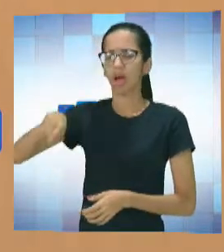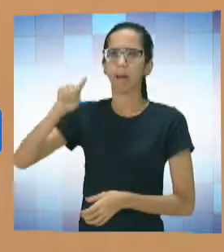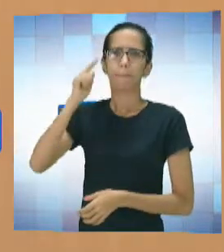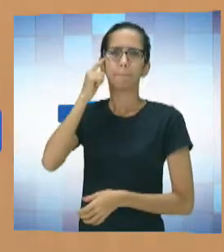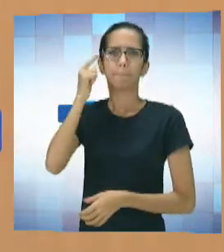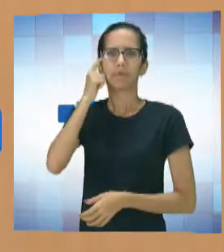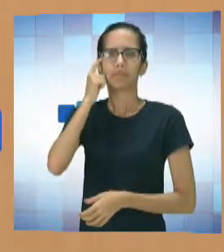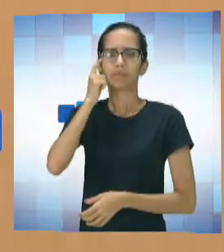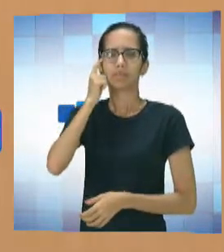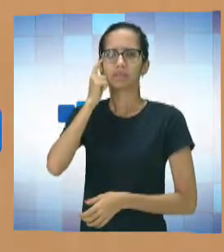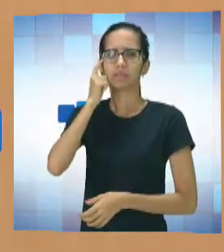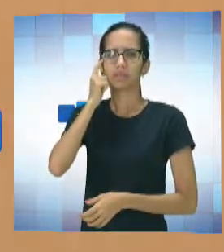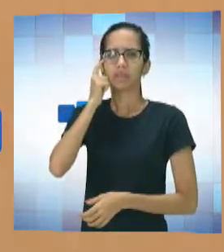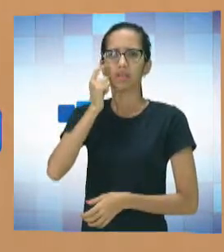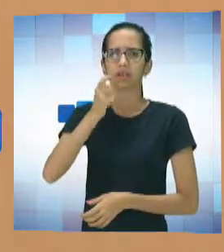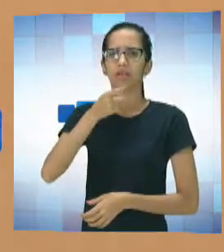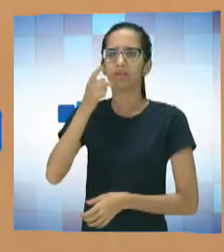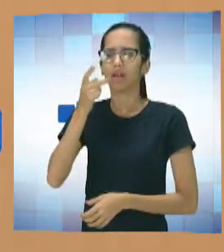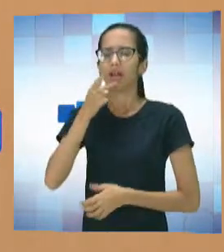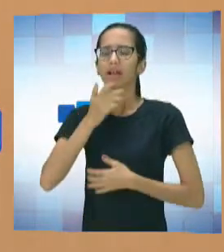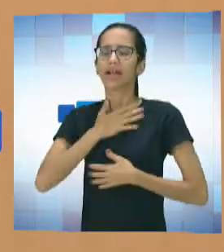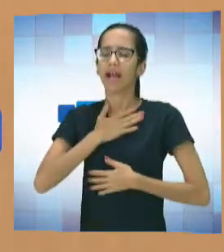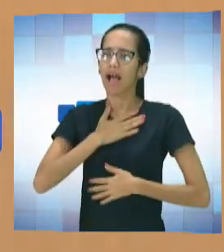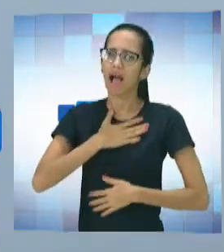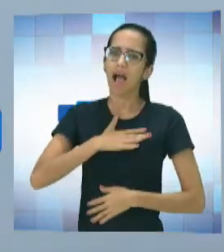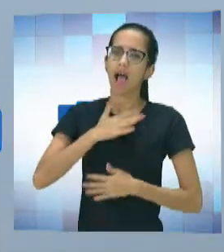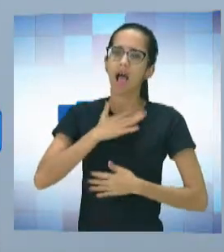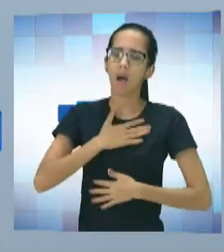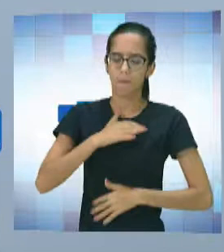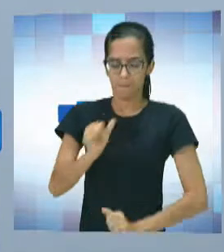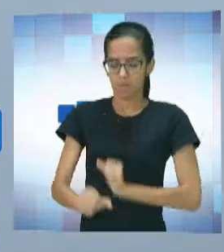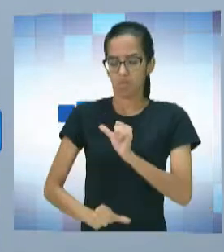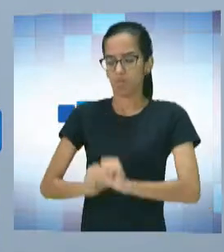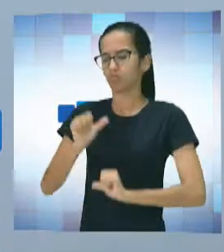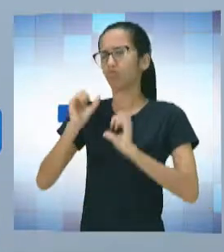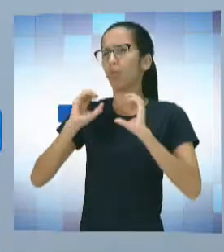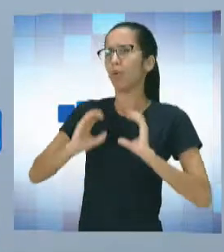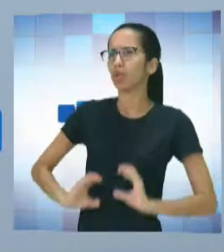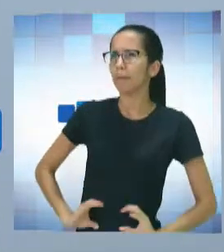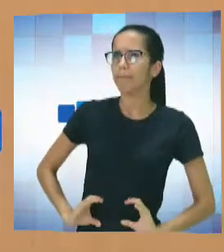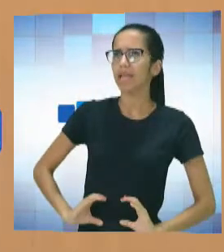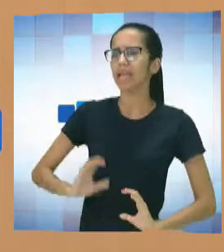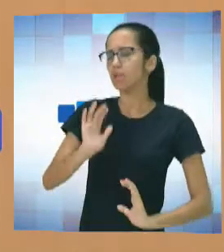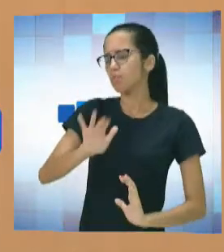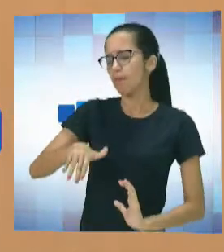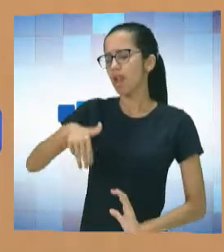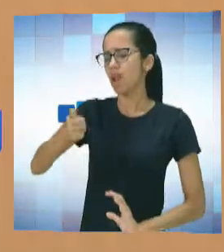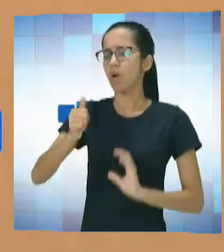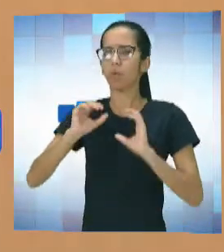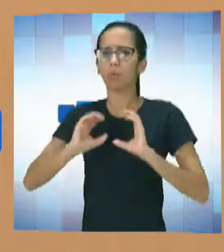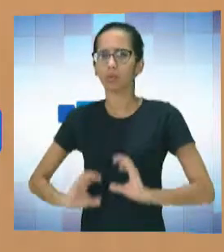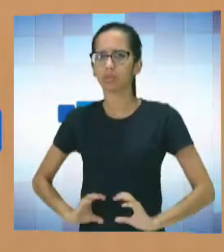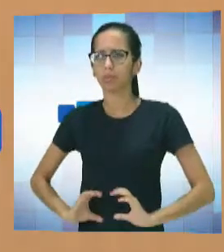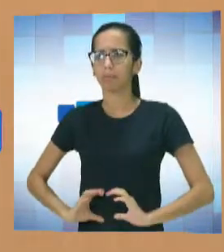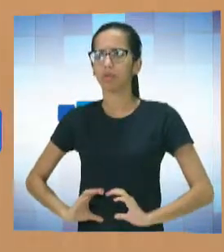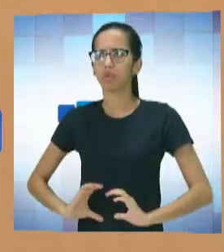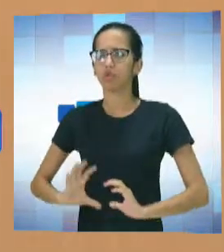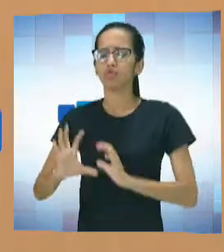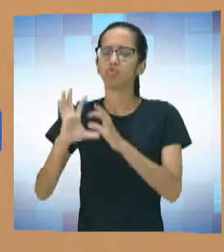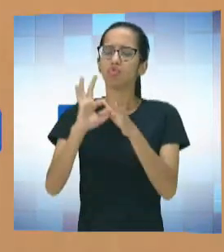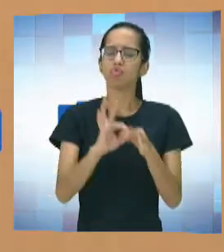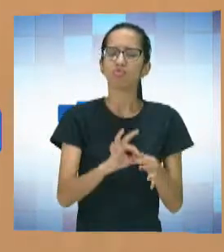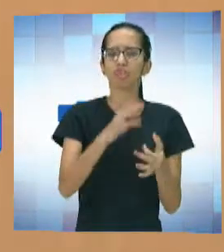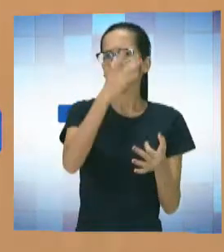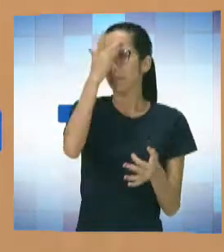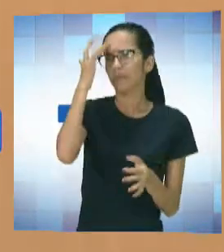as músicas se identificam, acalmam, mudam o comportamento, ou melhoram o comportamento dessas pessoas. Nesse universo